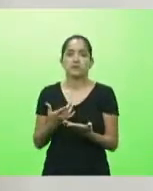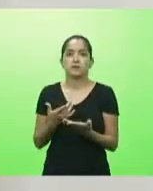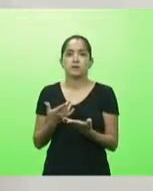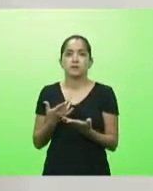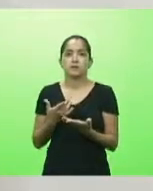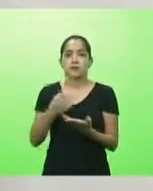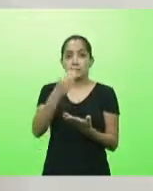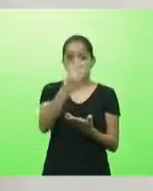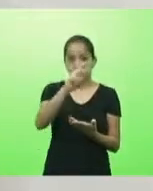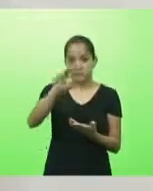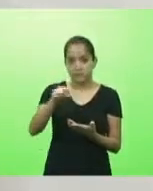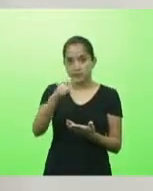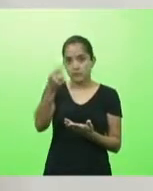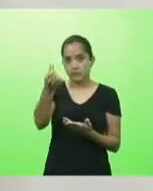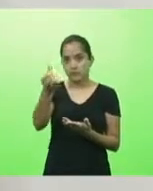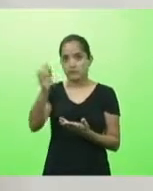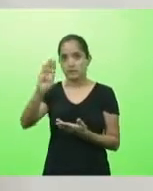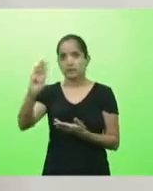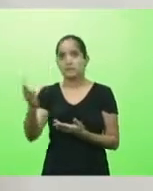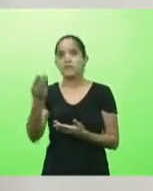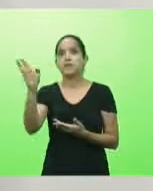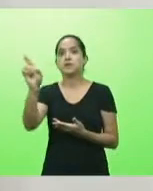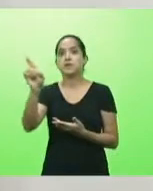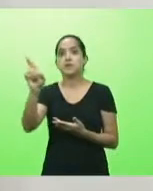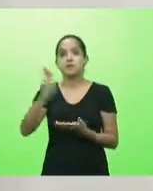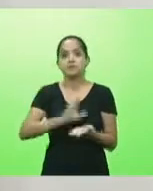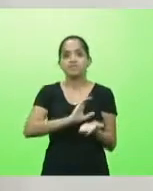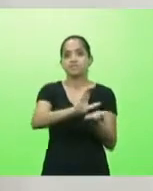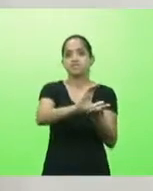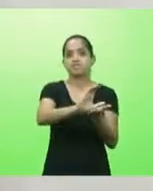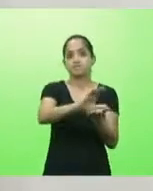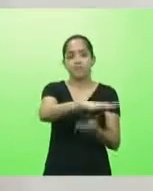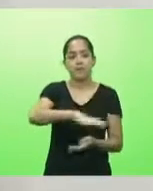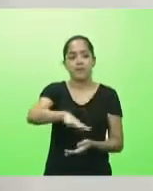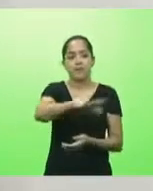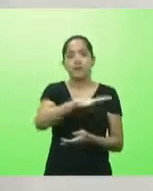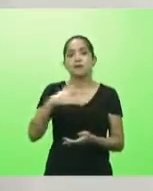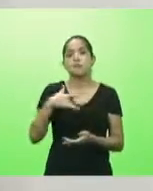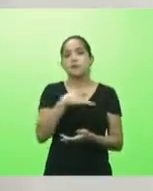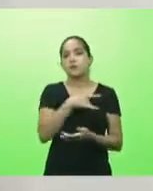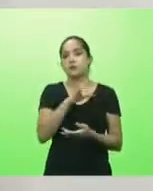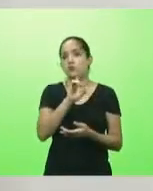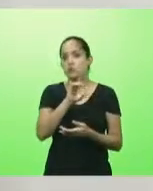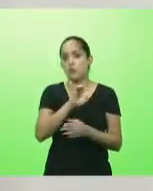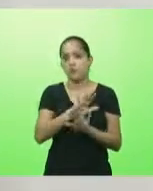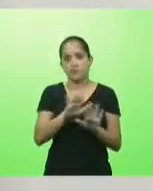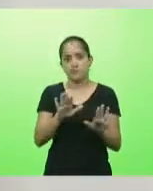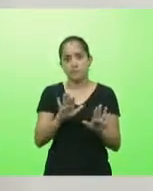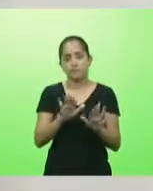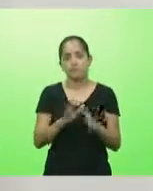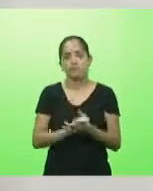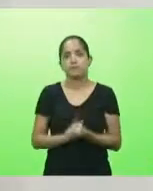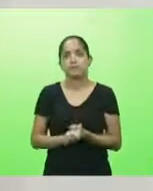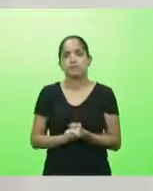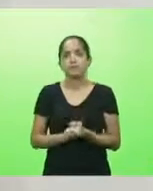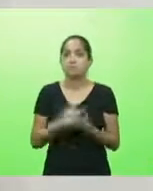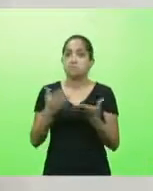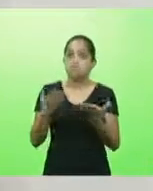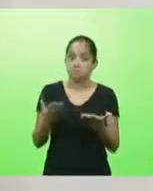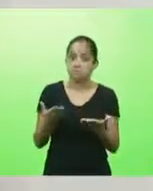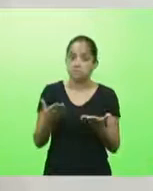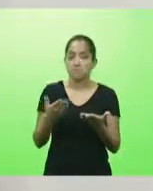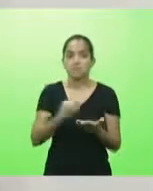3,6 bilhões somente para a saúde. Somente para a saúde. Talvez a gente pudesse ter aqui a